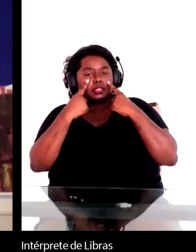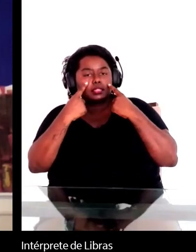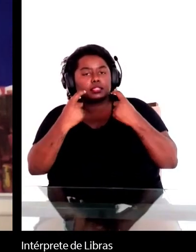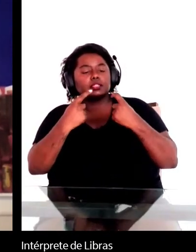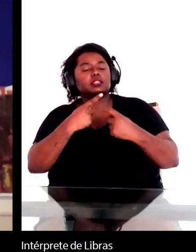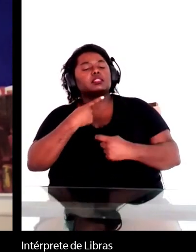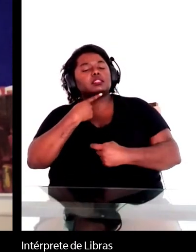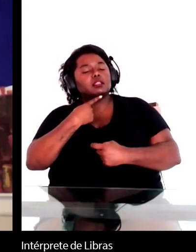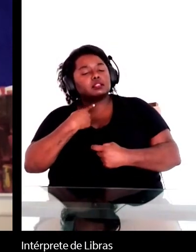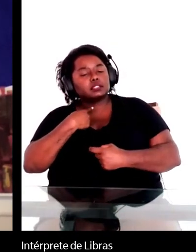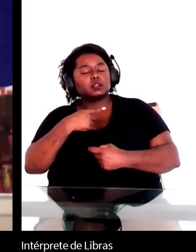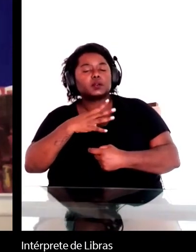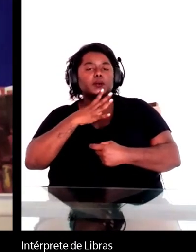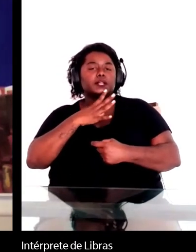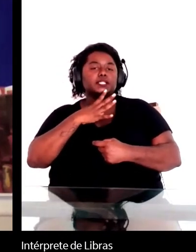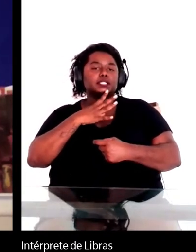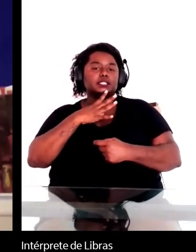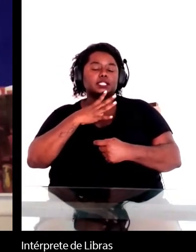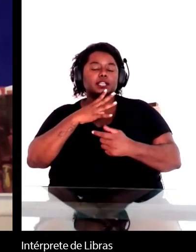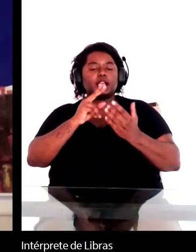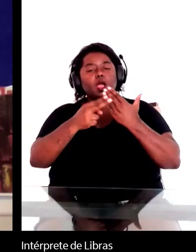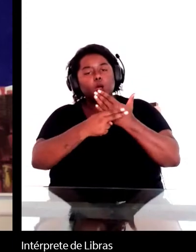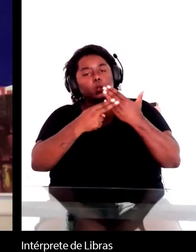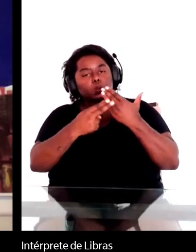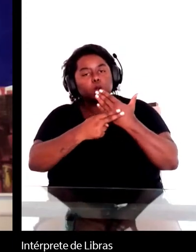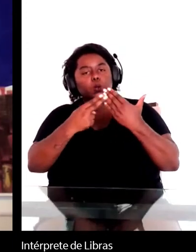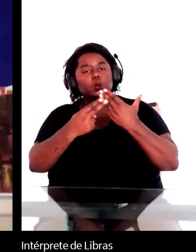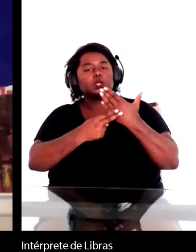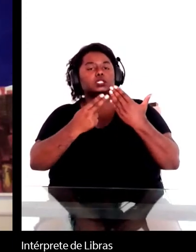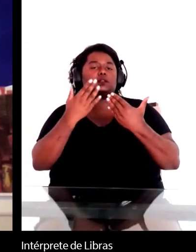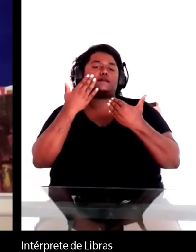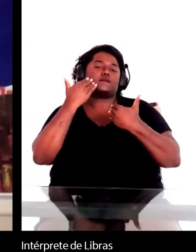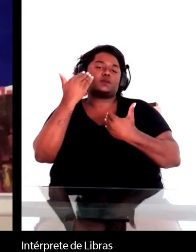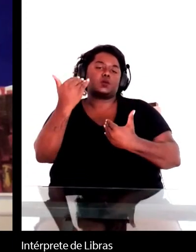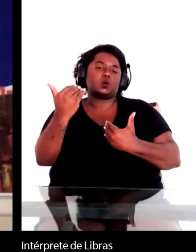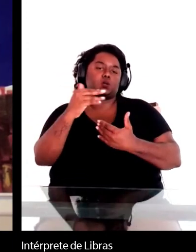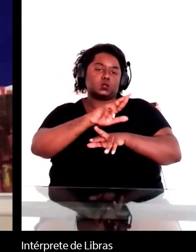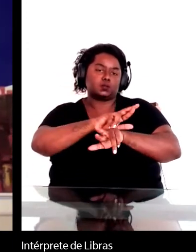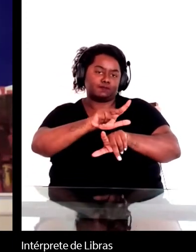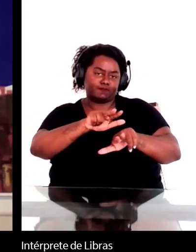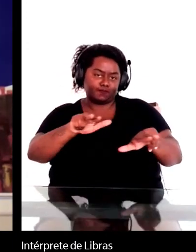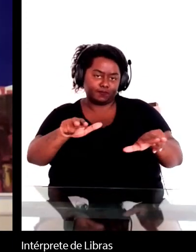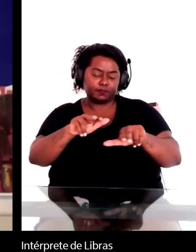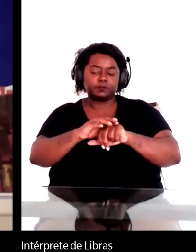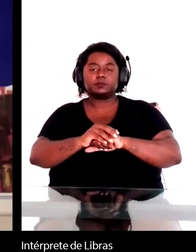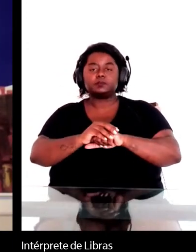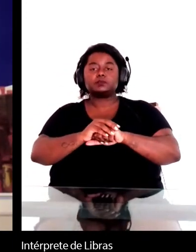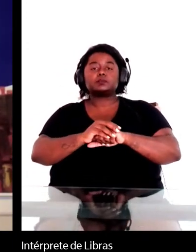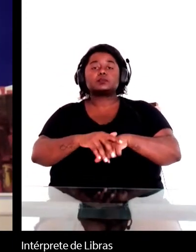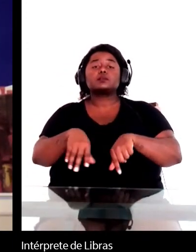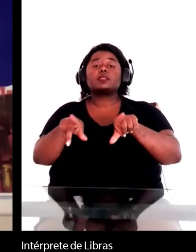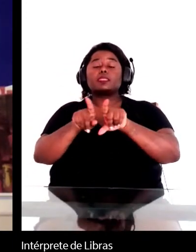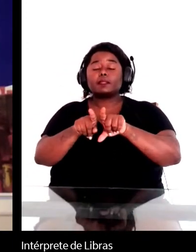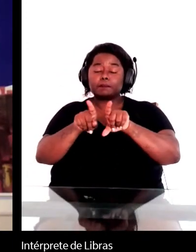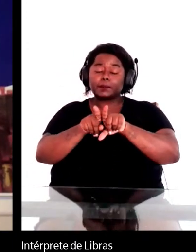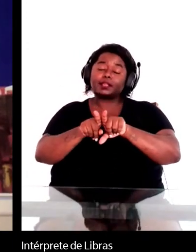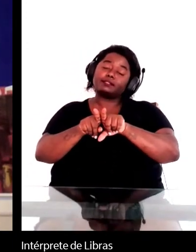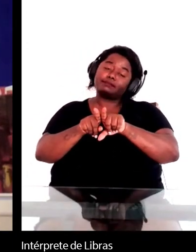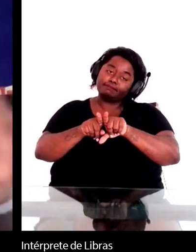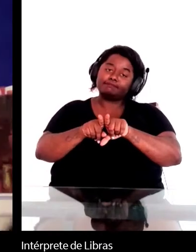os seus grandes autores. Rola aponta para o fato de que existem mais traduções